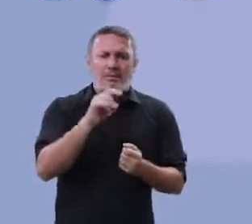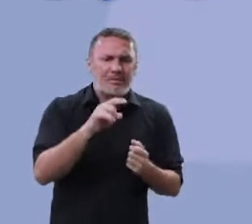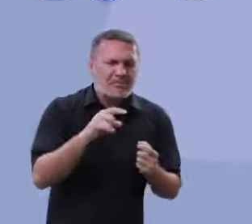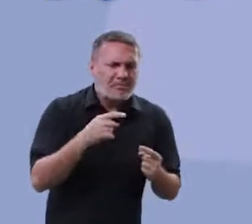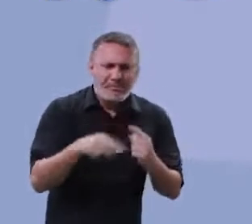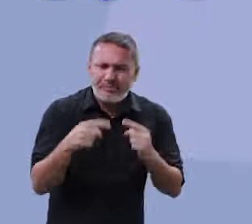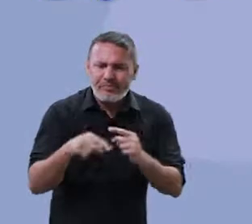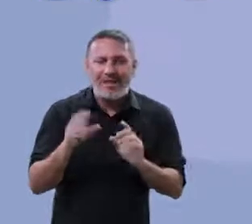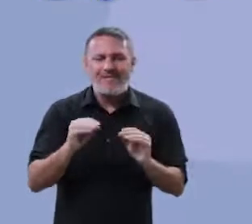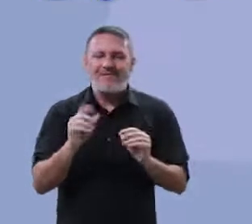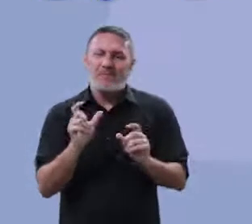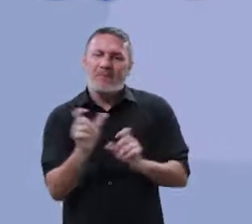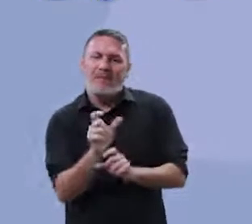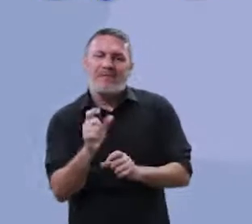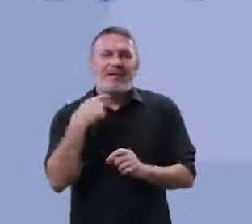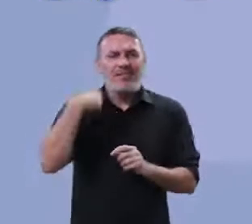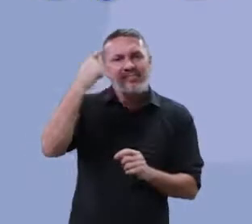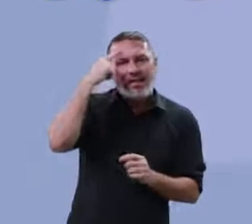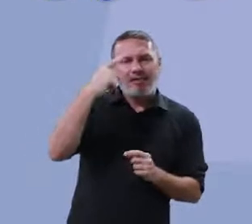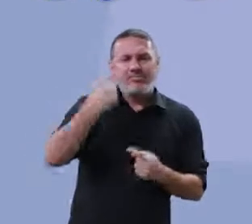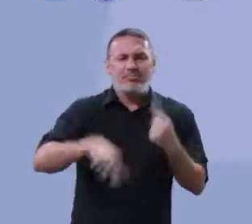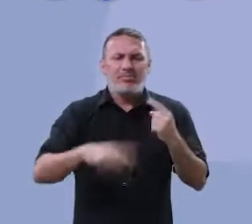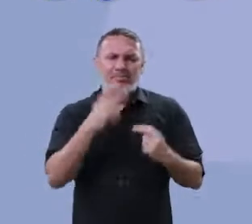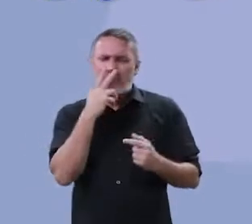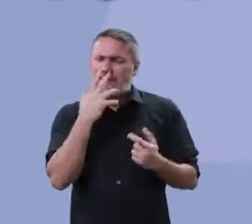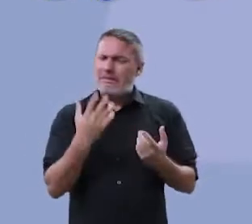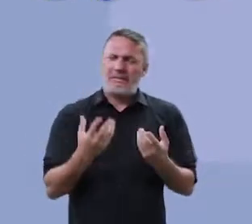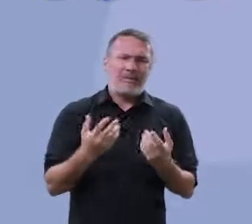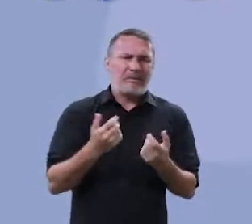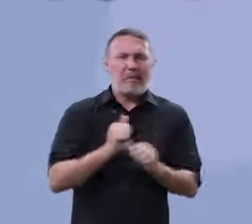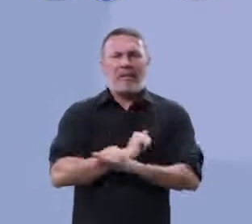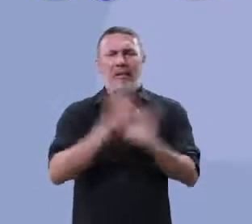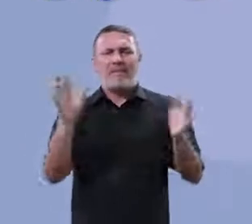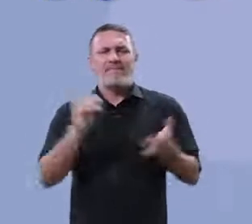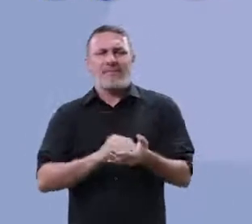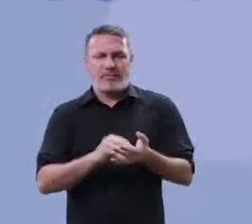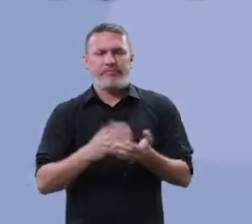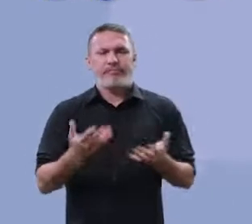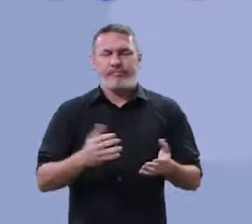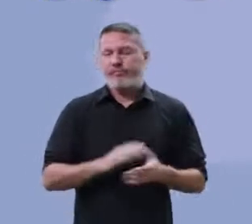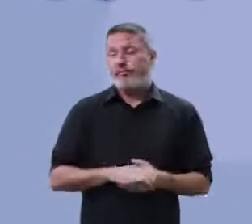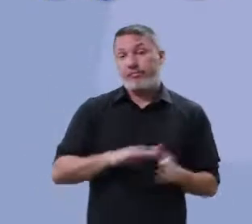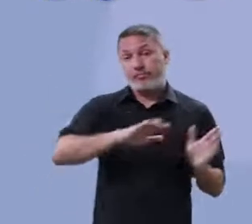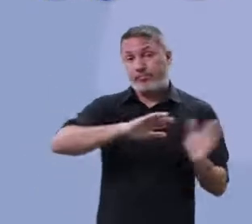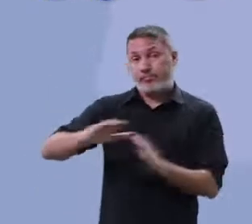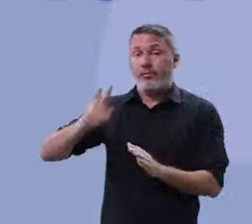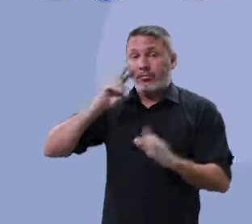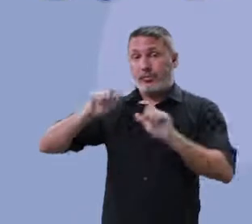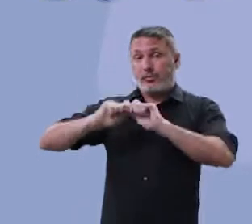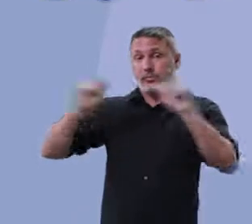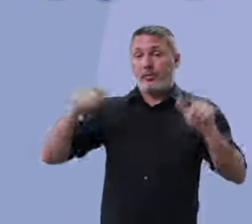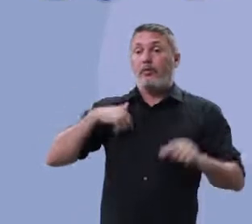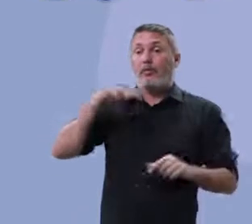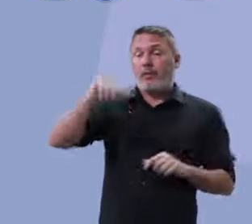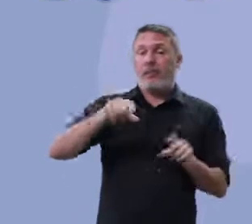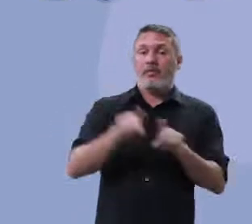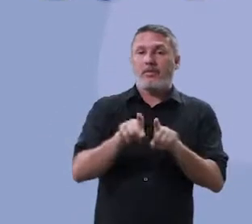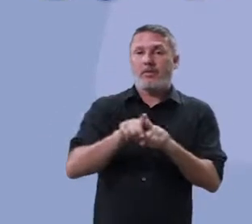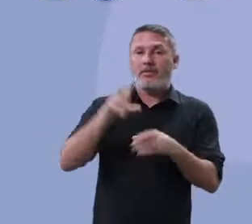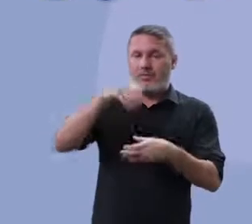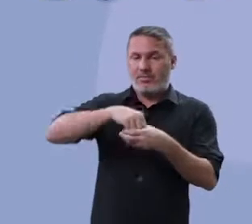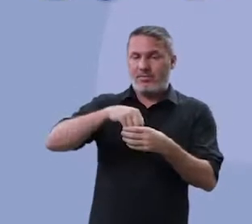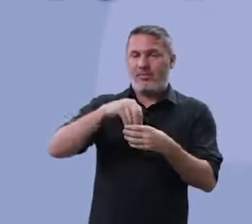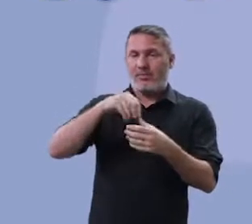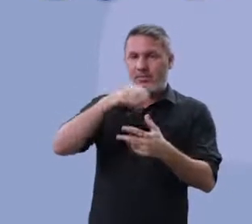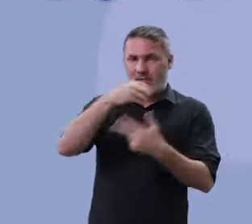Se porventura você esqueceu uma ideia ou outra. Olha esse aqui. Olha Peguei também do manual do